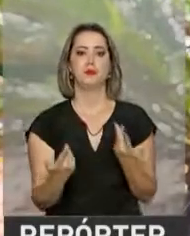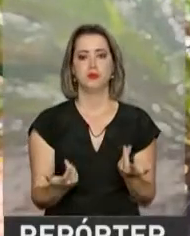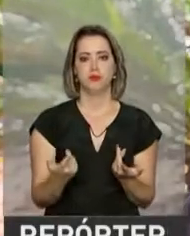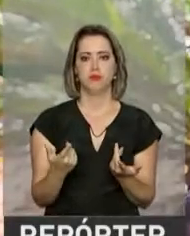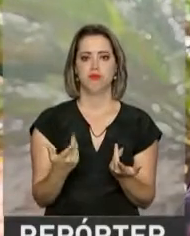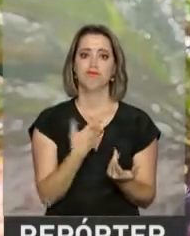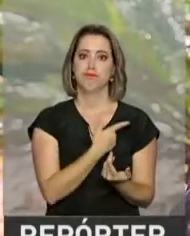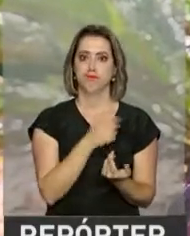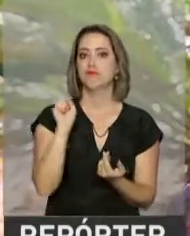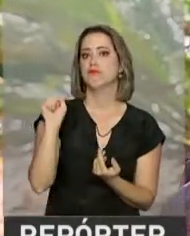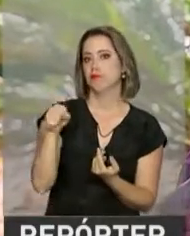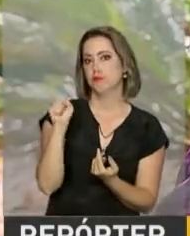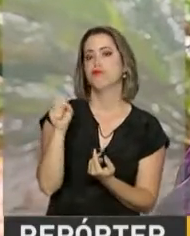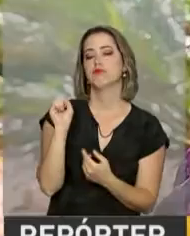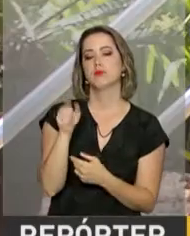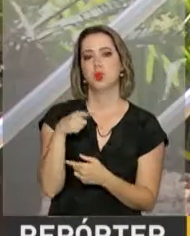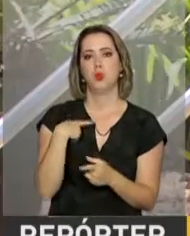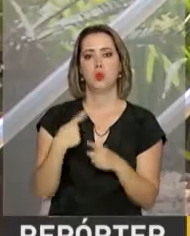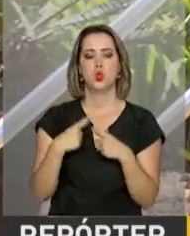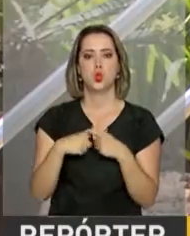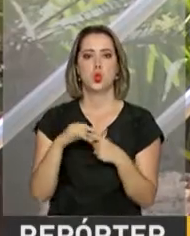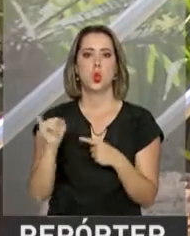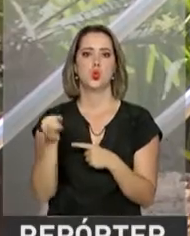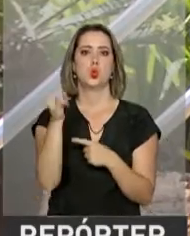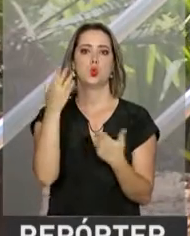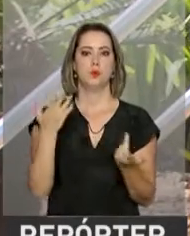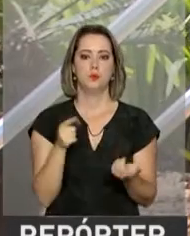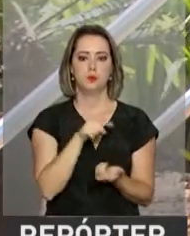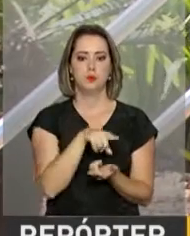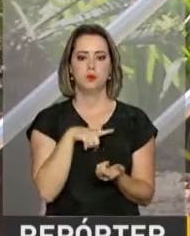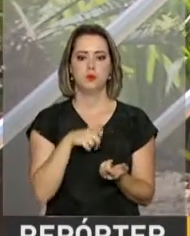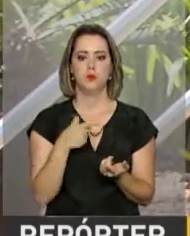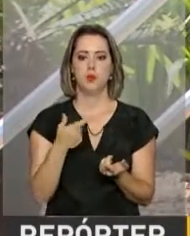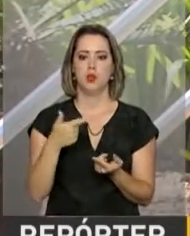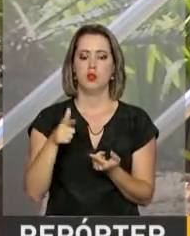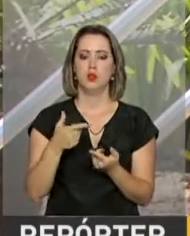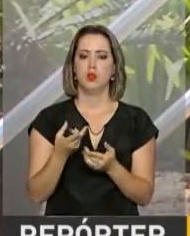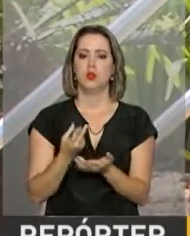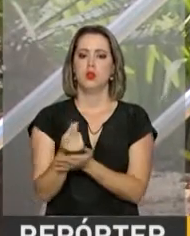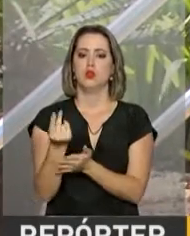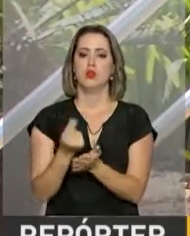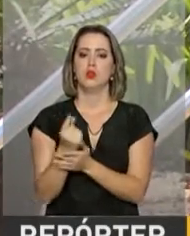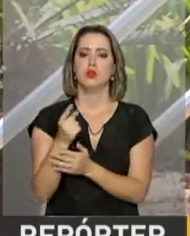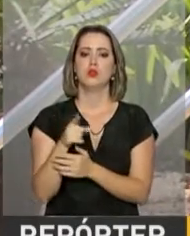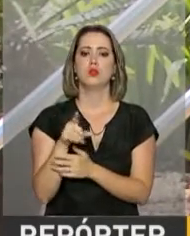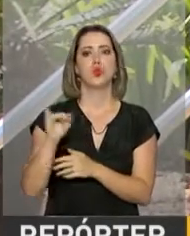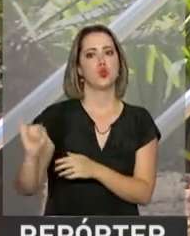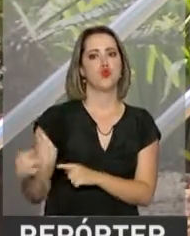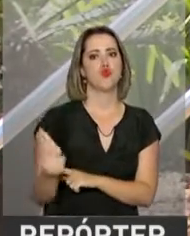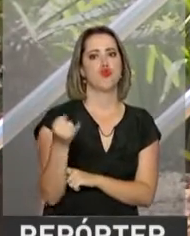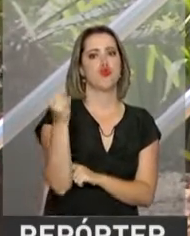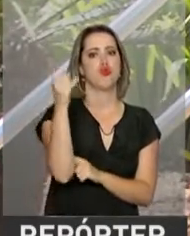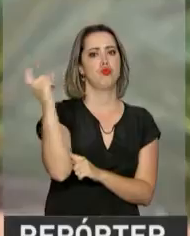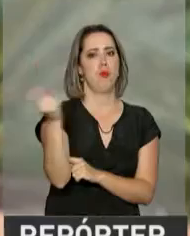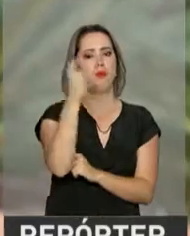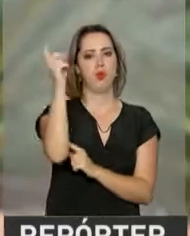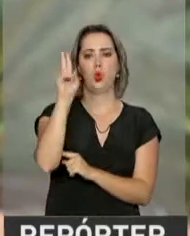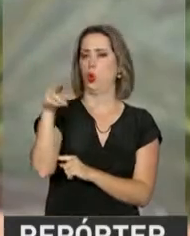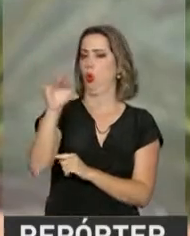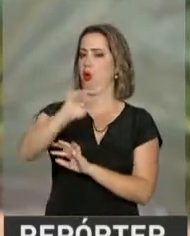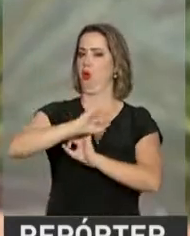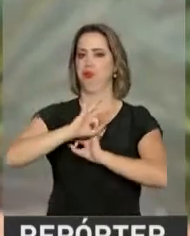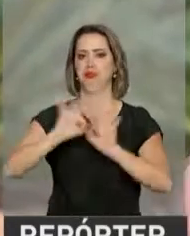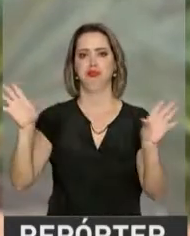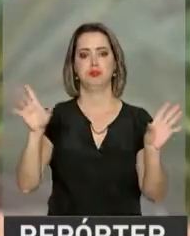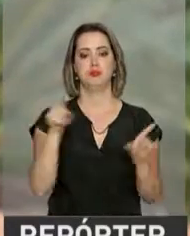Porque ali, na verdade, eu estava pagando só o juro. Por algum motivo, de outra vez não ter dinheiro, né, eu deixei de pagar e foi muito juro. Para nunca mais. É